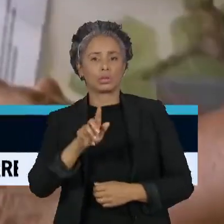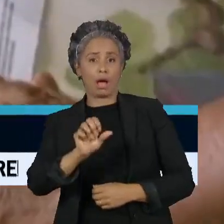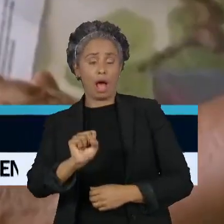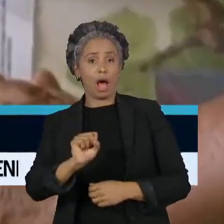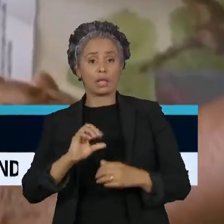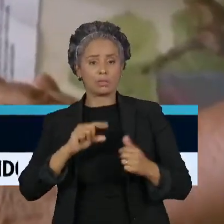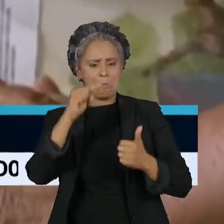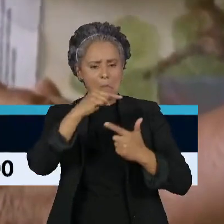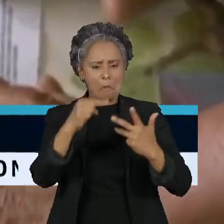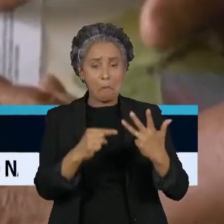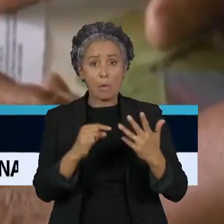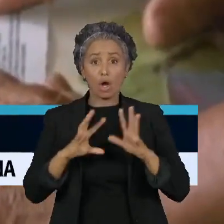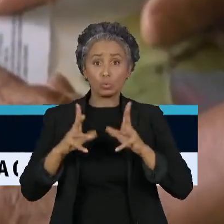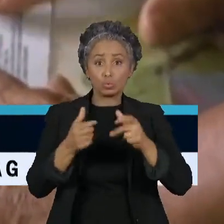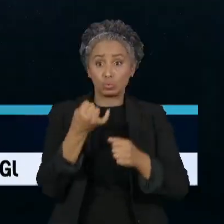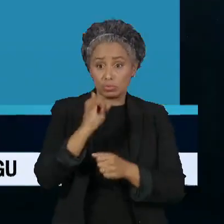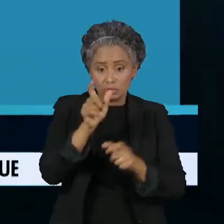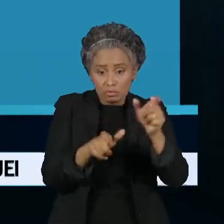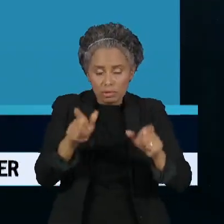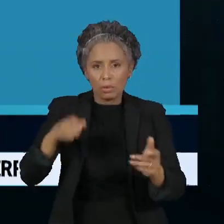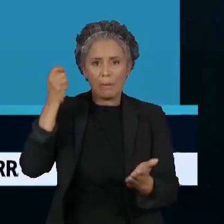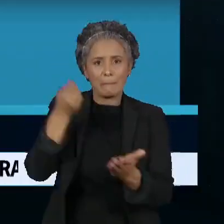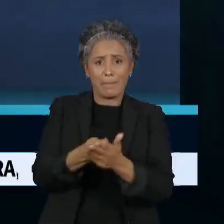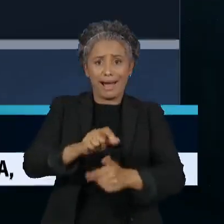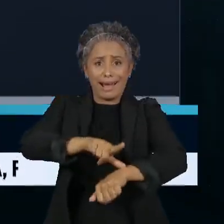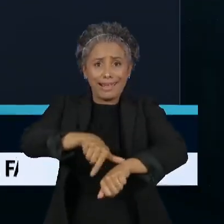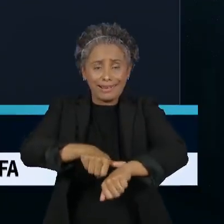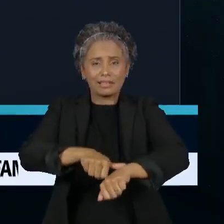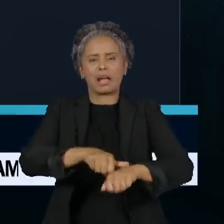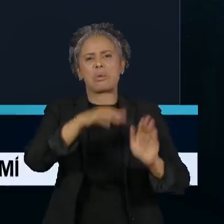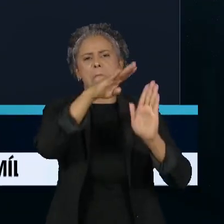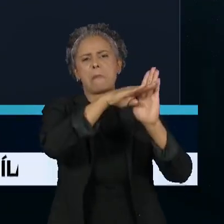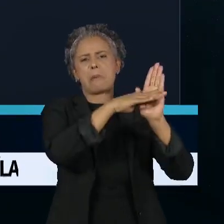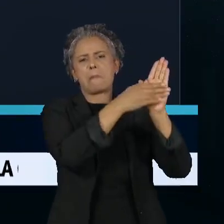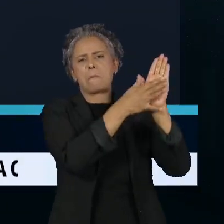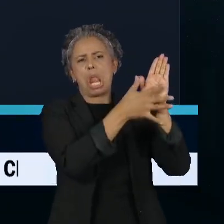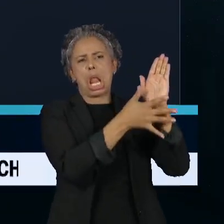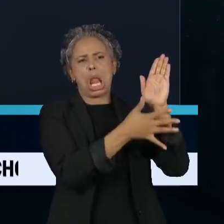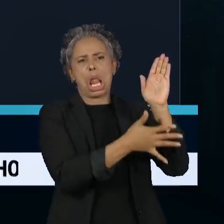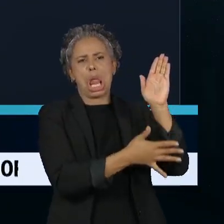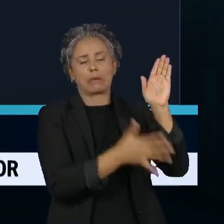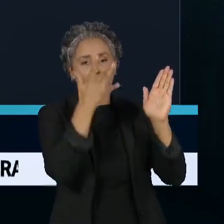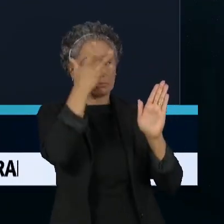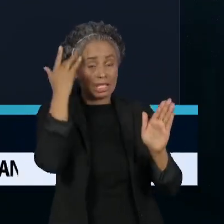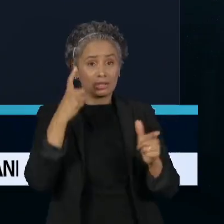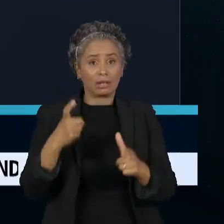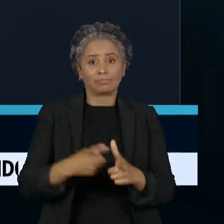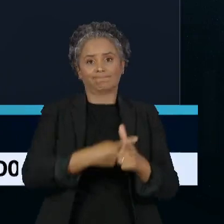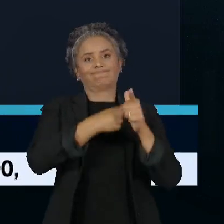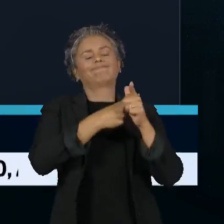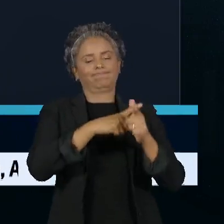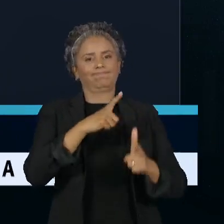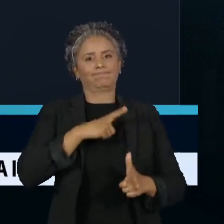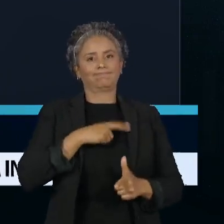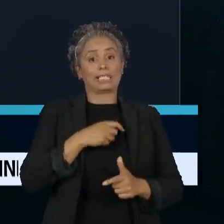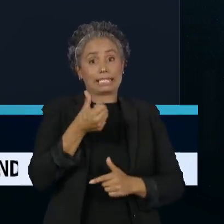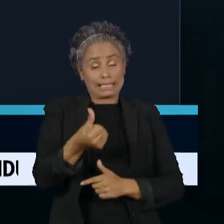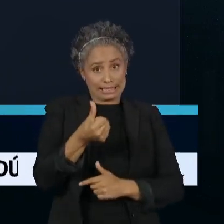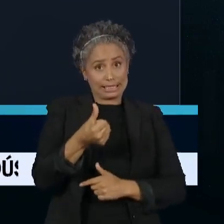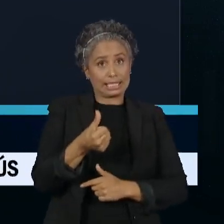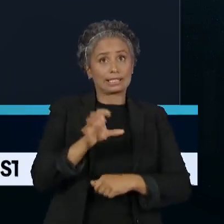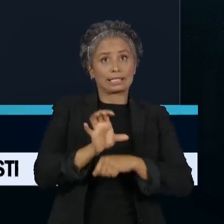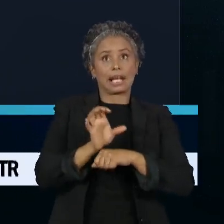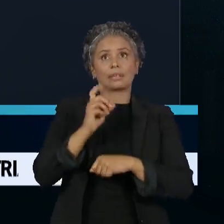O atraso desses pagamentos lidera a lista de inadimplência em seis estados brasileiros. Amapá,